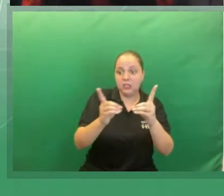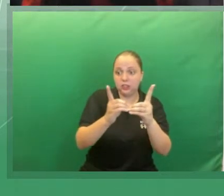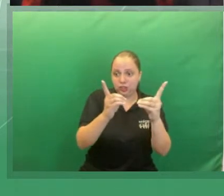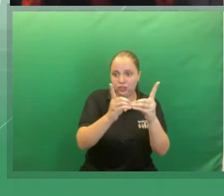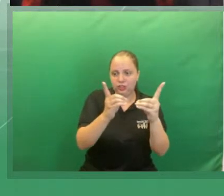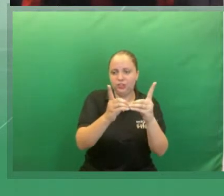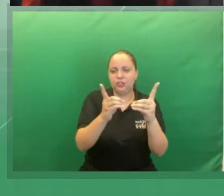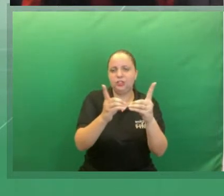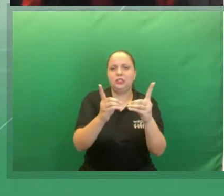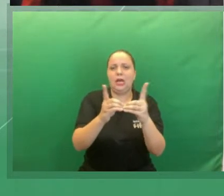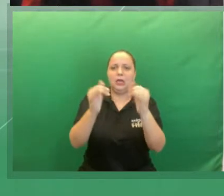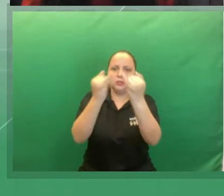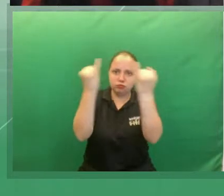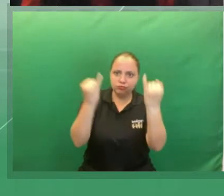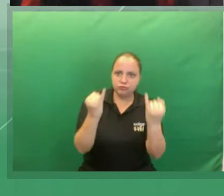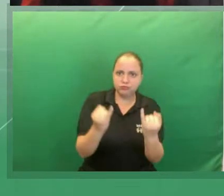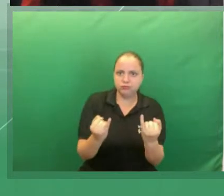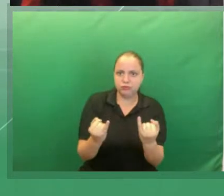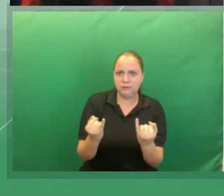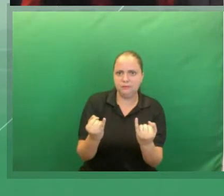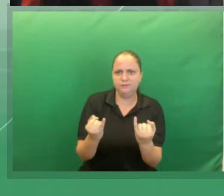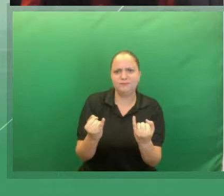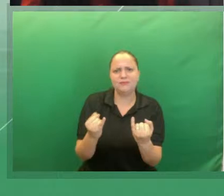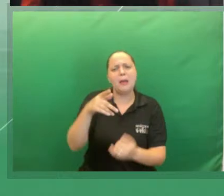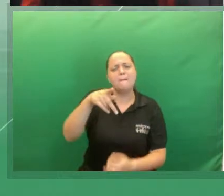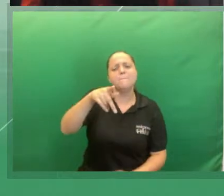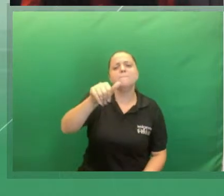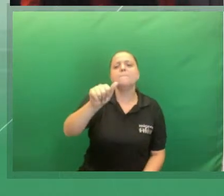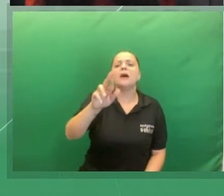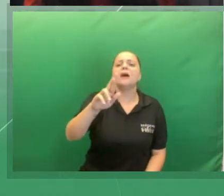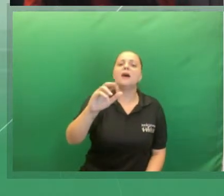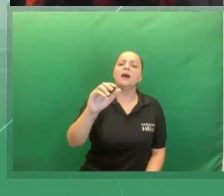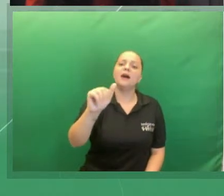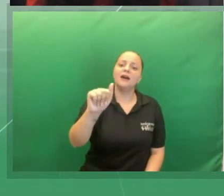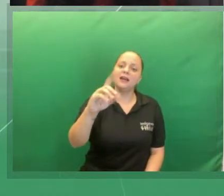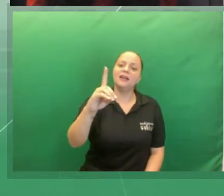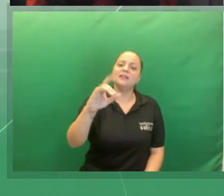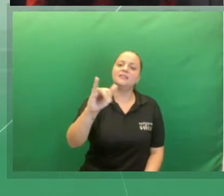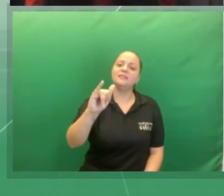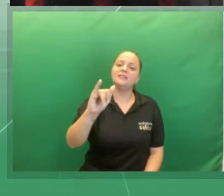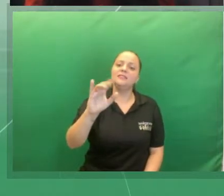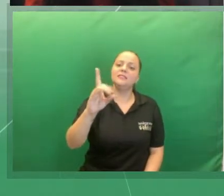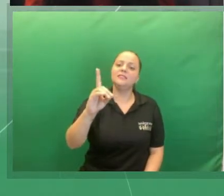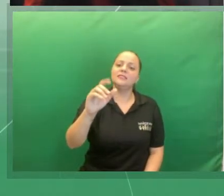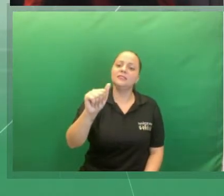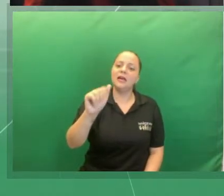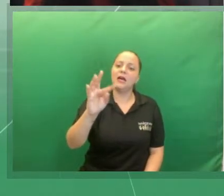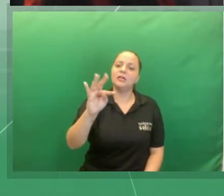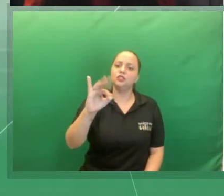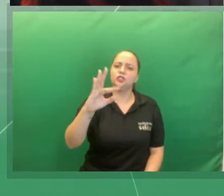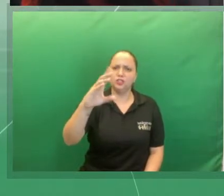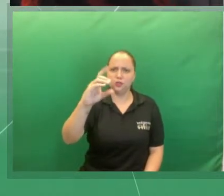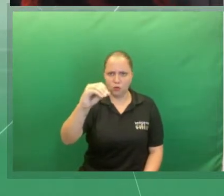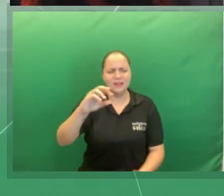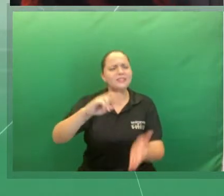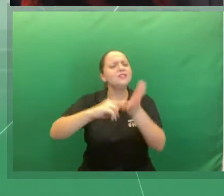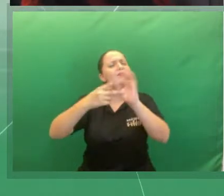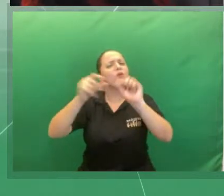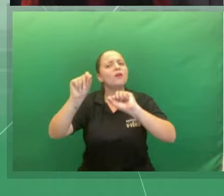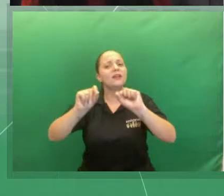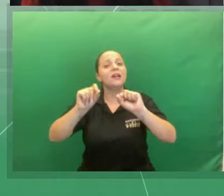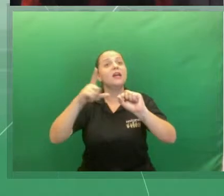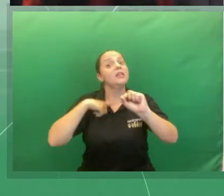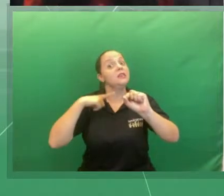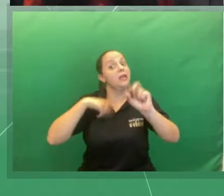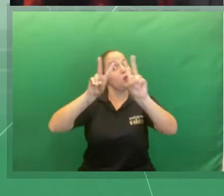Livros paradidáticos geralmente eles tratam de um tema específico, ou seja, eles